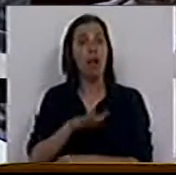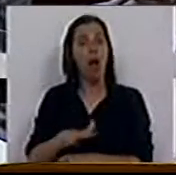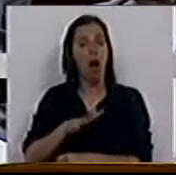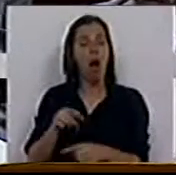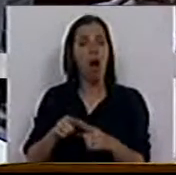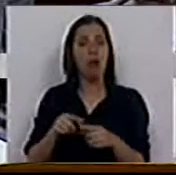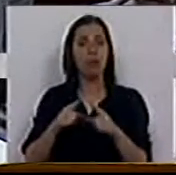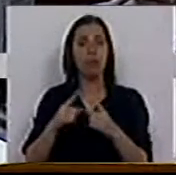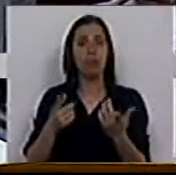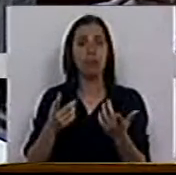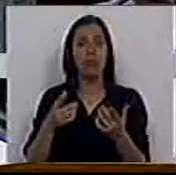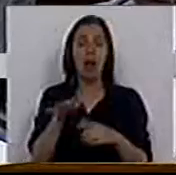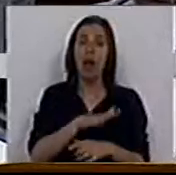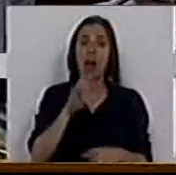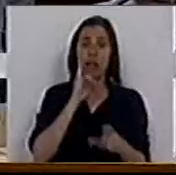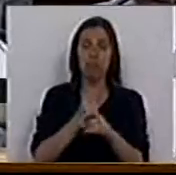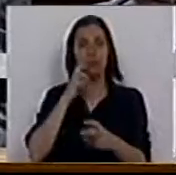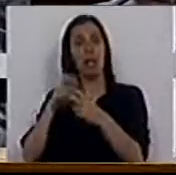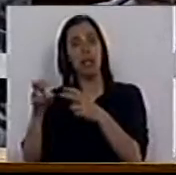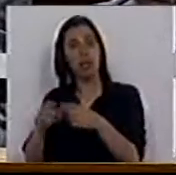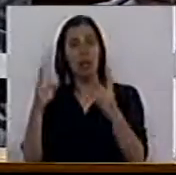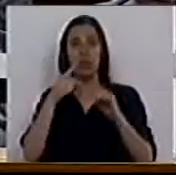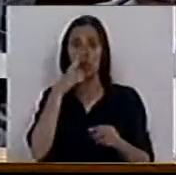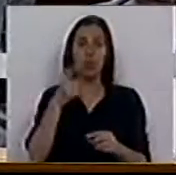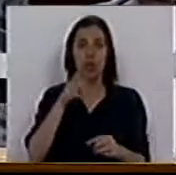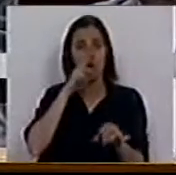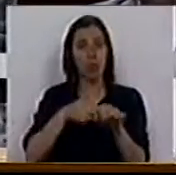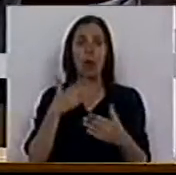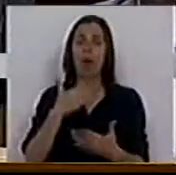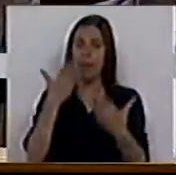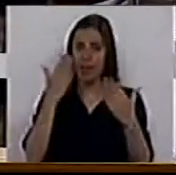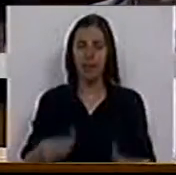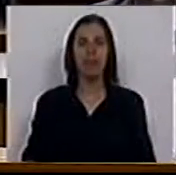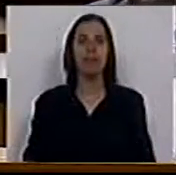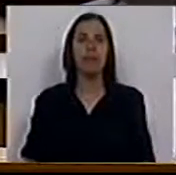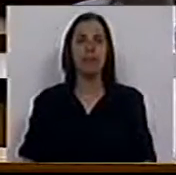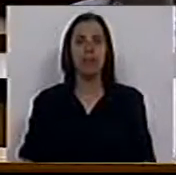nestas áreas de inspeção, quer na área da eletricidade, quer nos gases combustíveis. Muito obrigada.